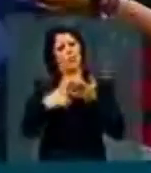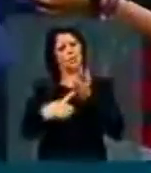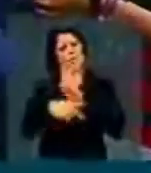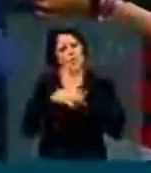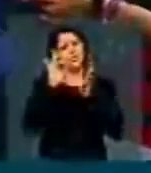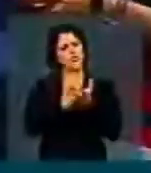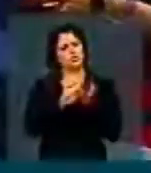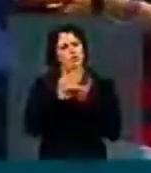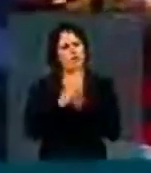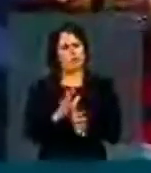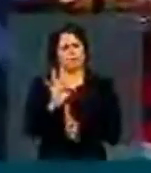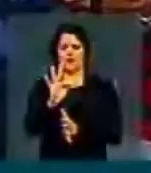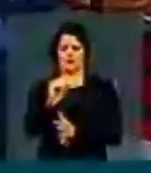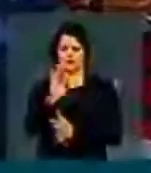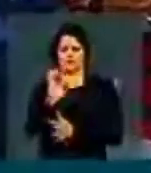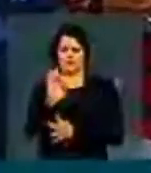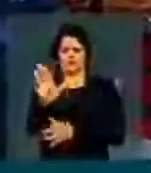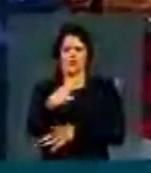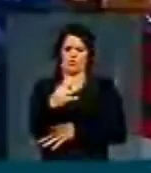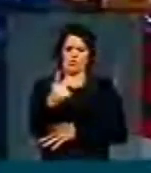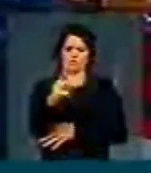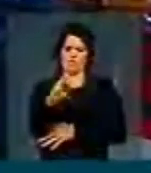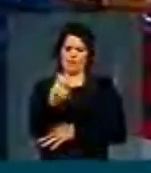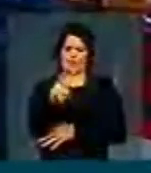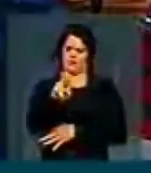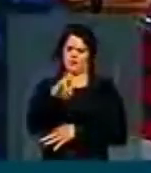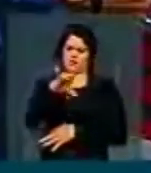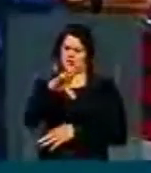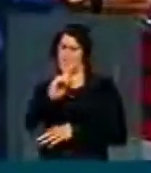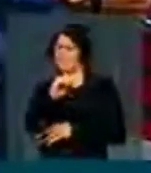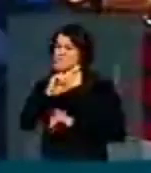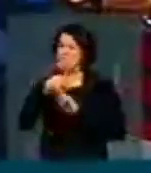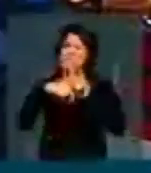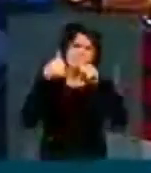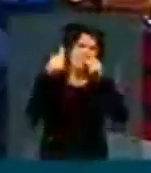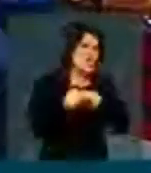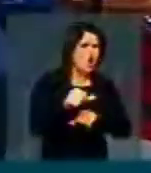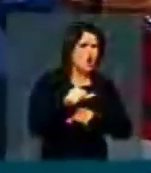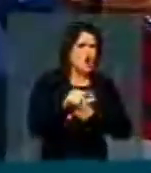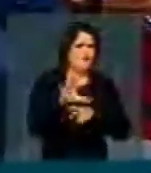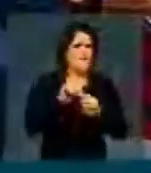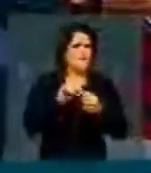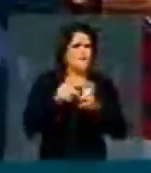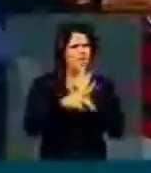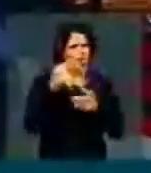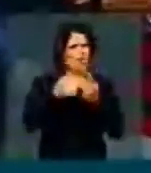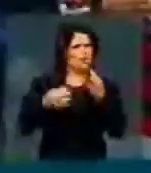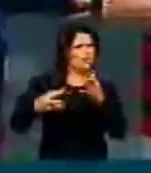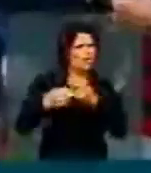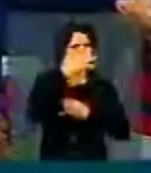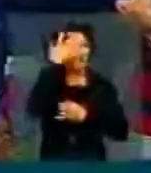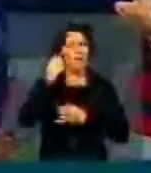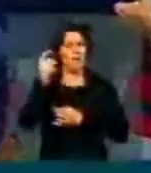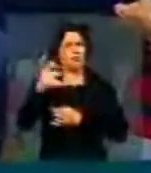a votar o fim do fator previdenciário, que é uma das maiores injustiças que já foram feitas contra todos os